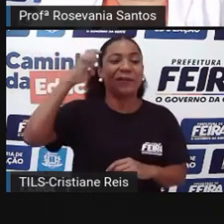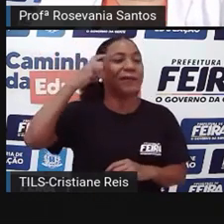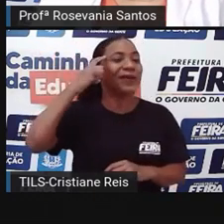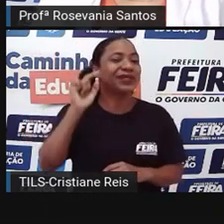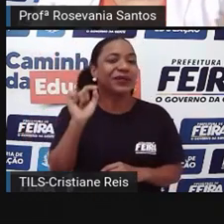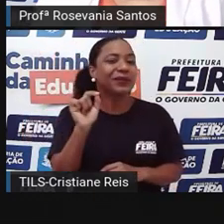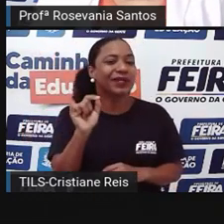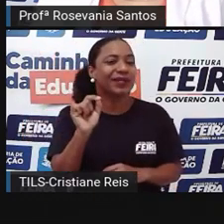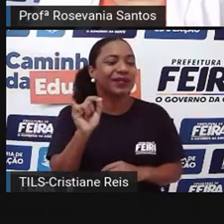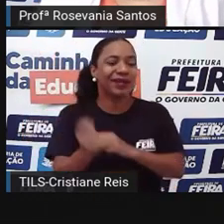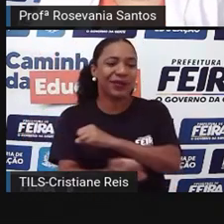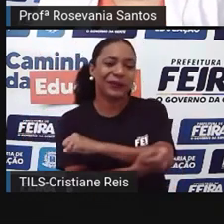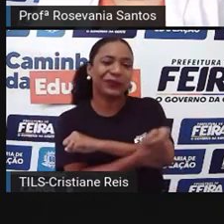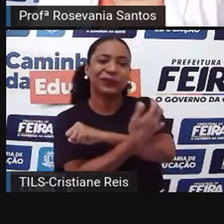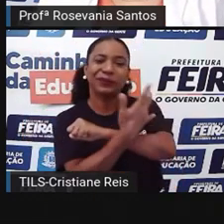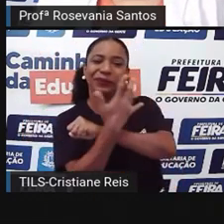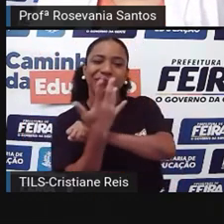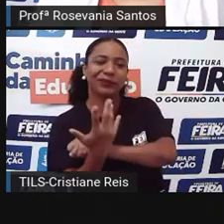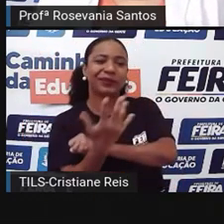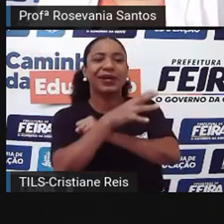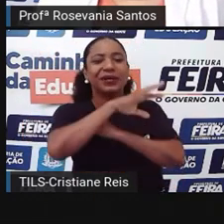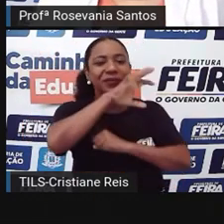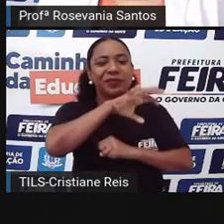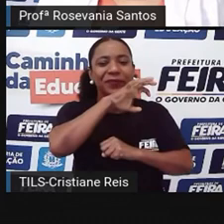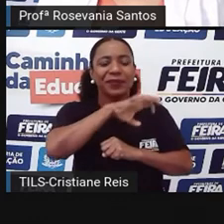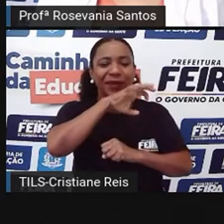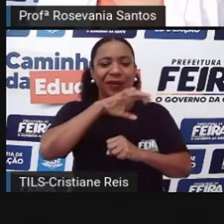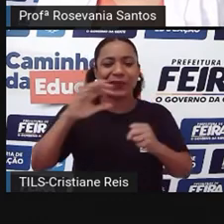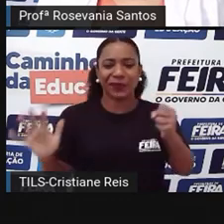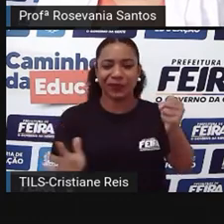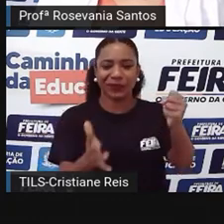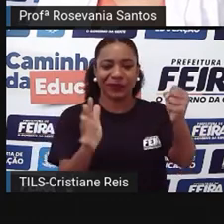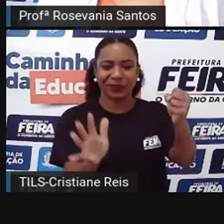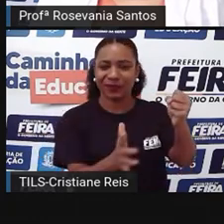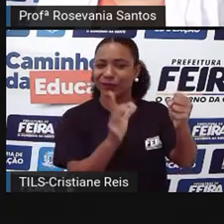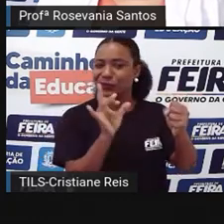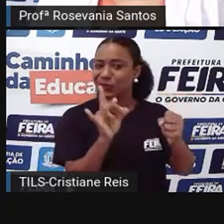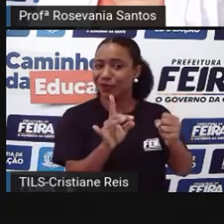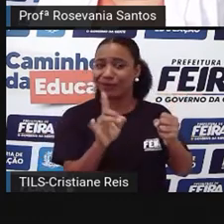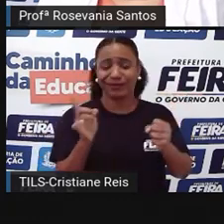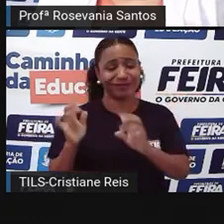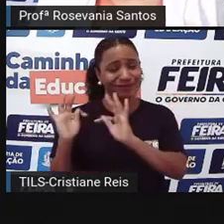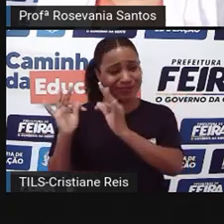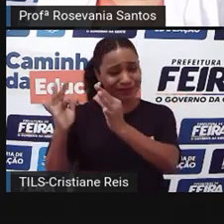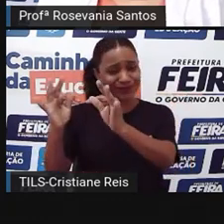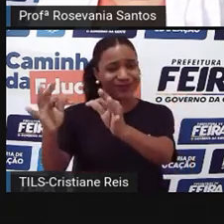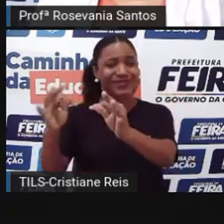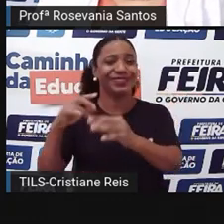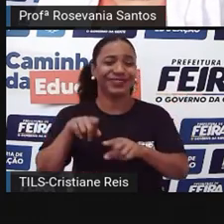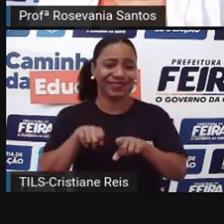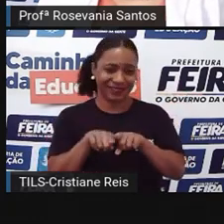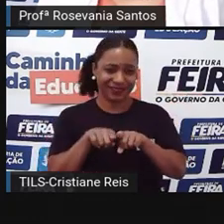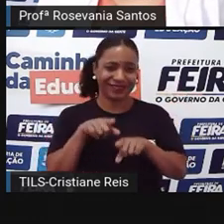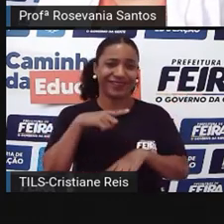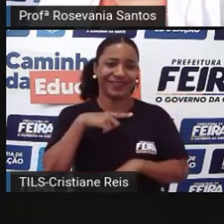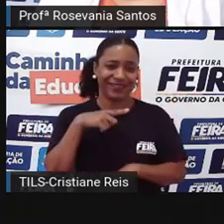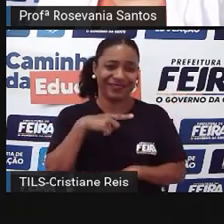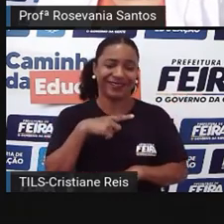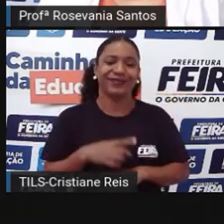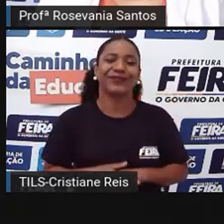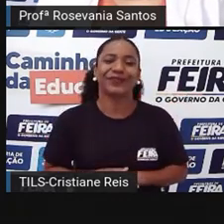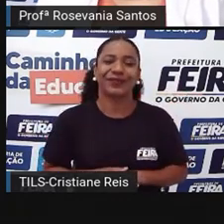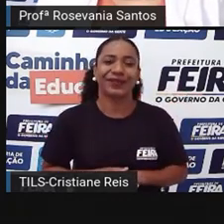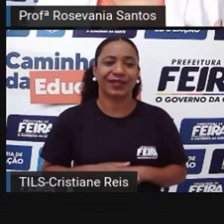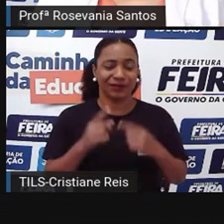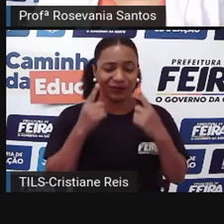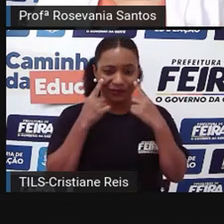de agricultura, então, saiba que a gente tem esse canto aí. Então, o momento da nossa revisão, a região Nordeste, essa região,